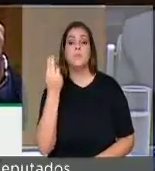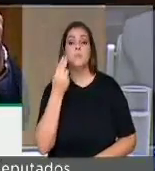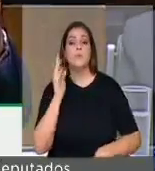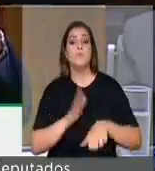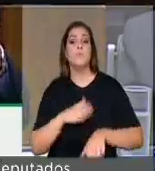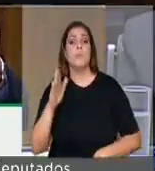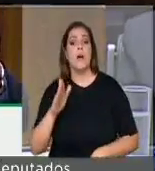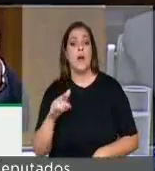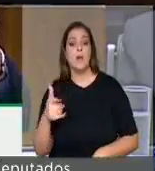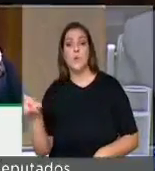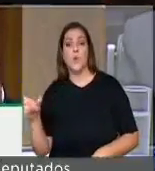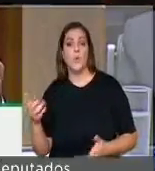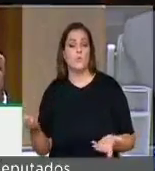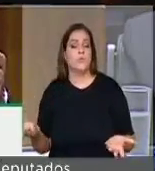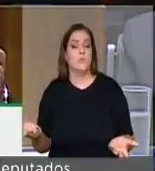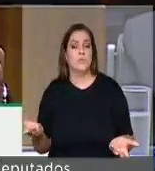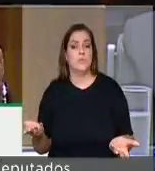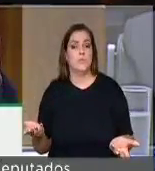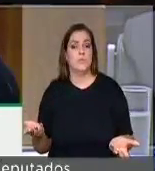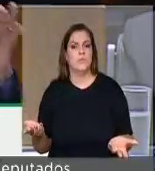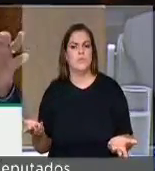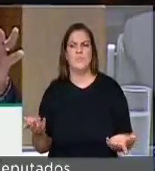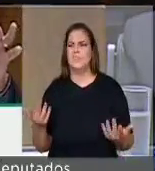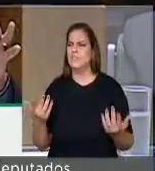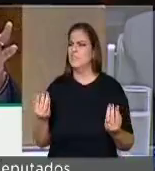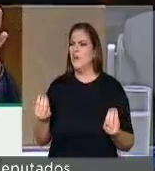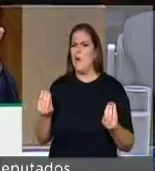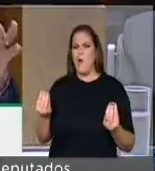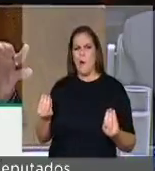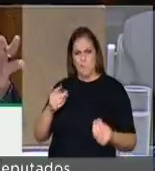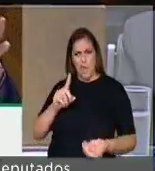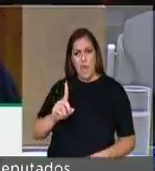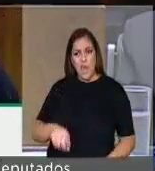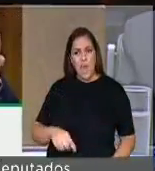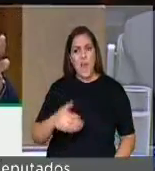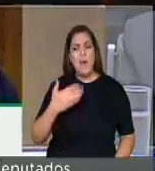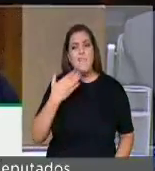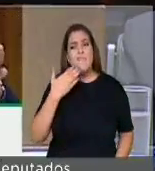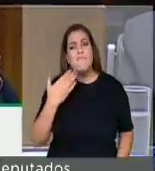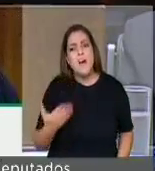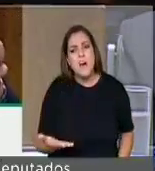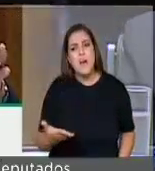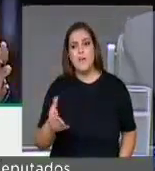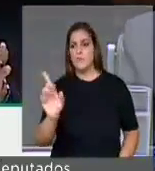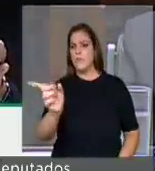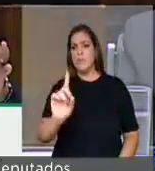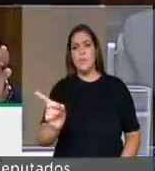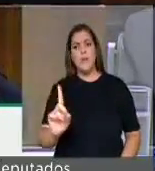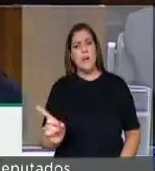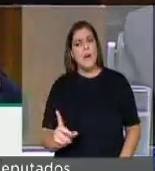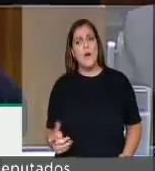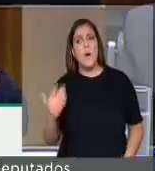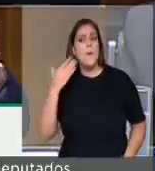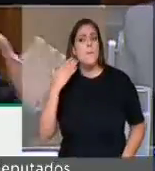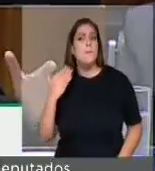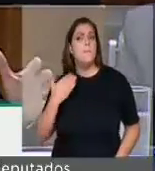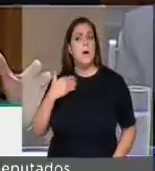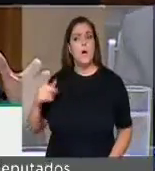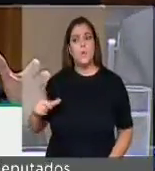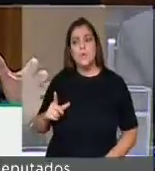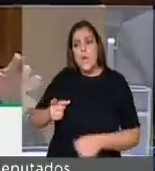que tem alto retorno, o lucro dos bancos no sistema financeiro brasileiro é uma coisa